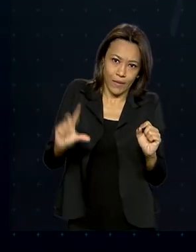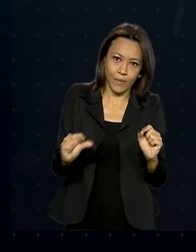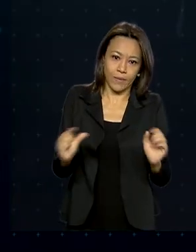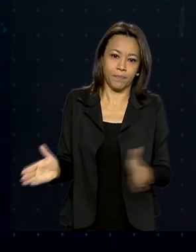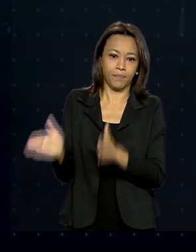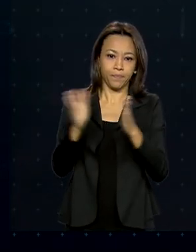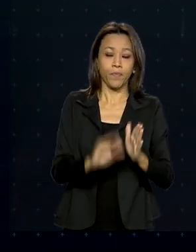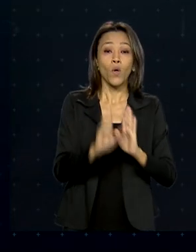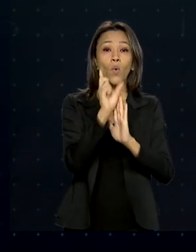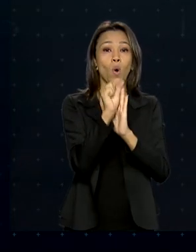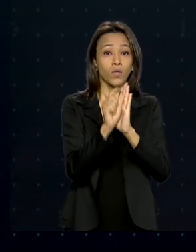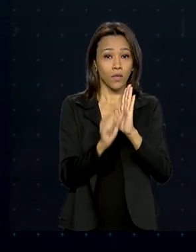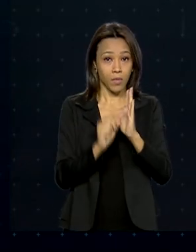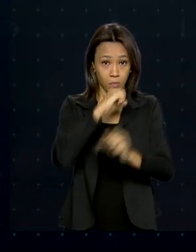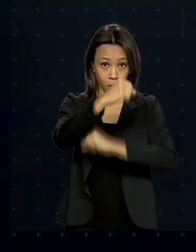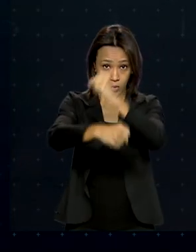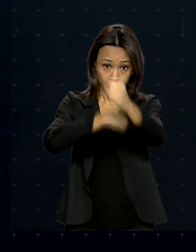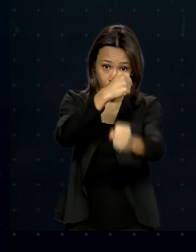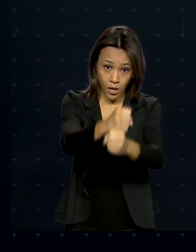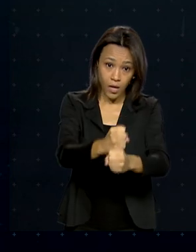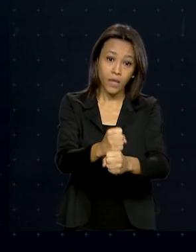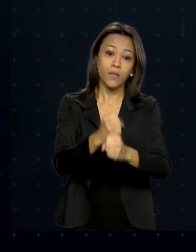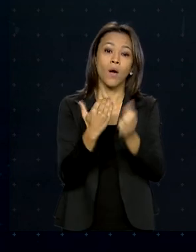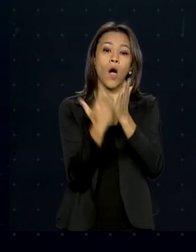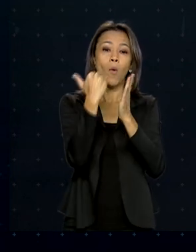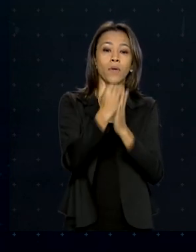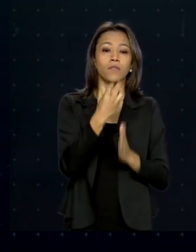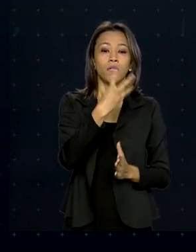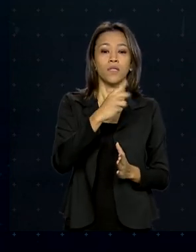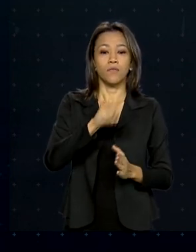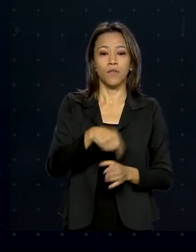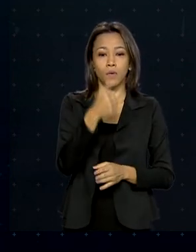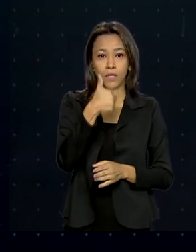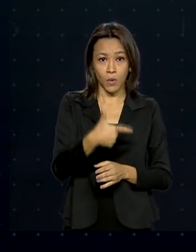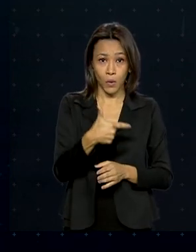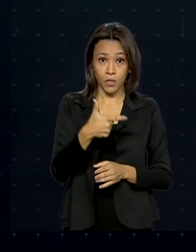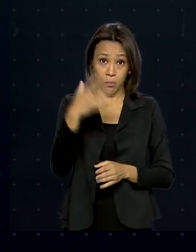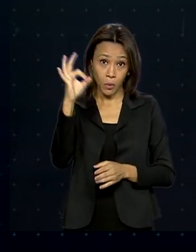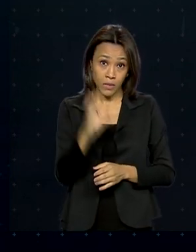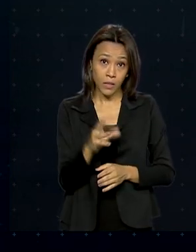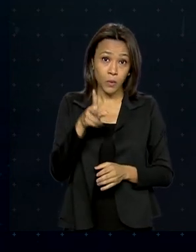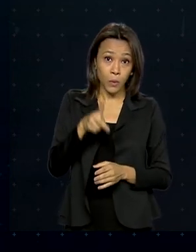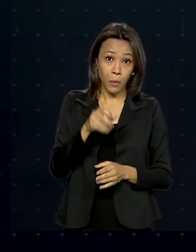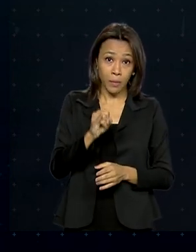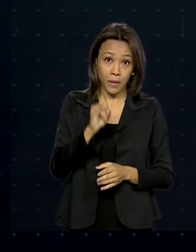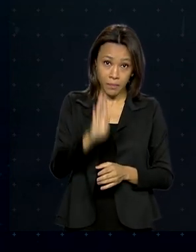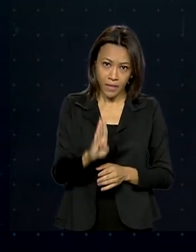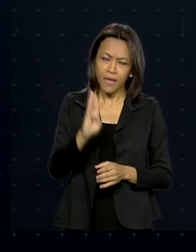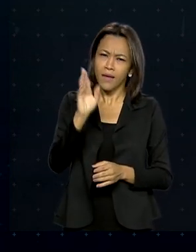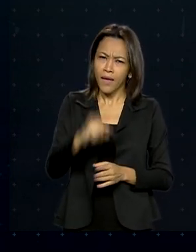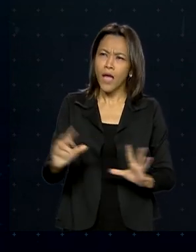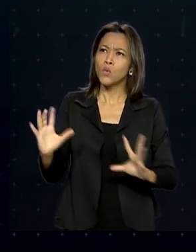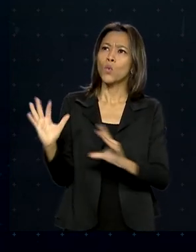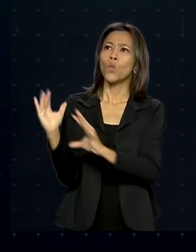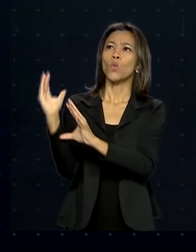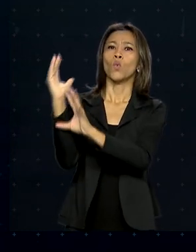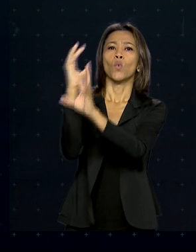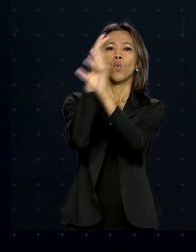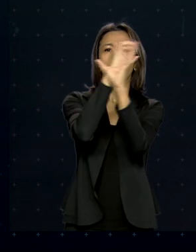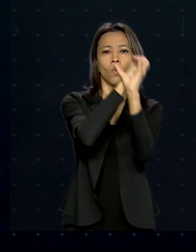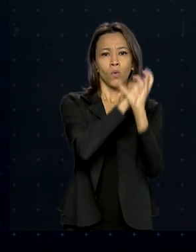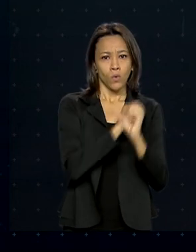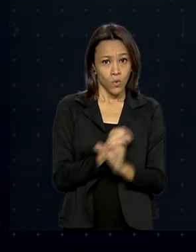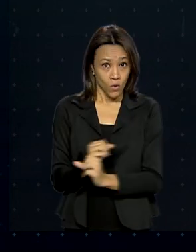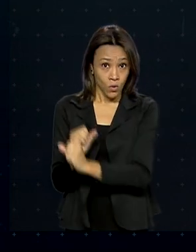O orçamento para o ano que vem prevê um aumento de 3,2% do PIB, que é a soma de todos os bens e riquezas produzidos no